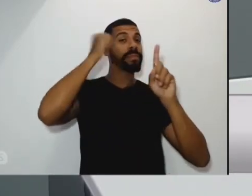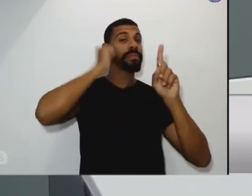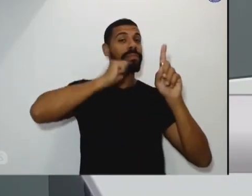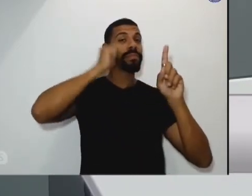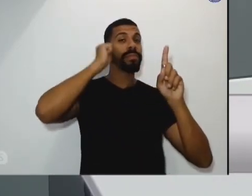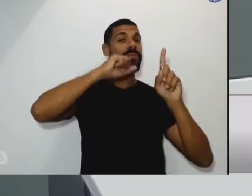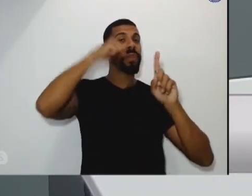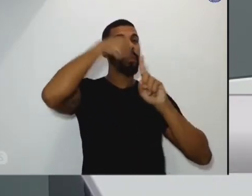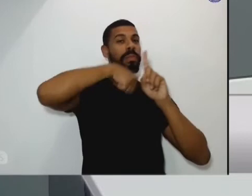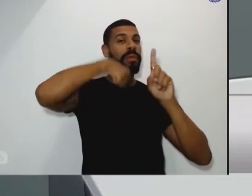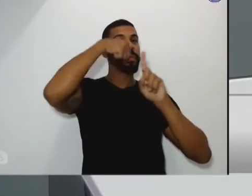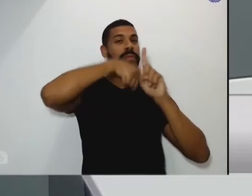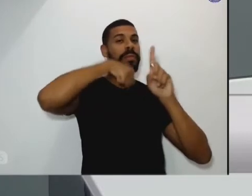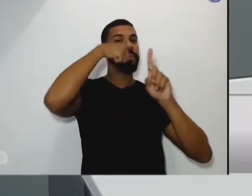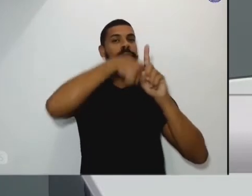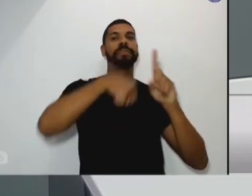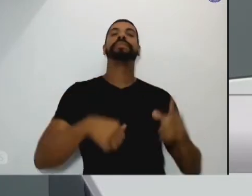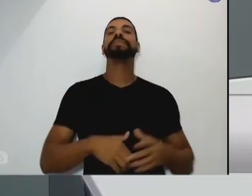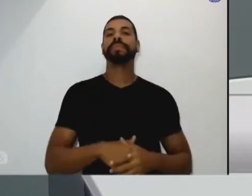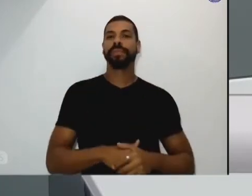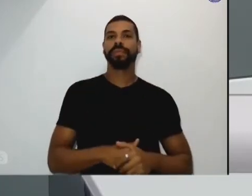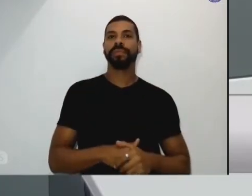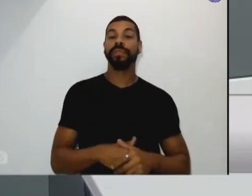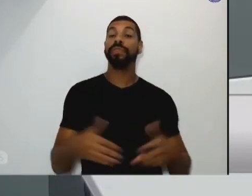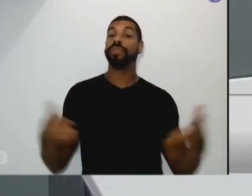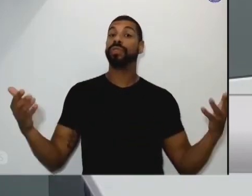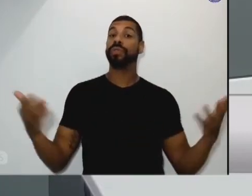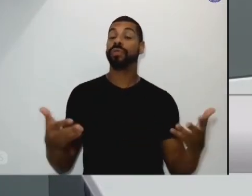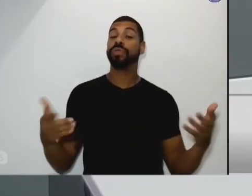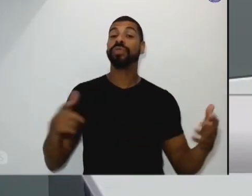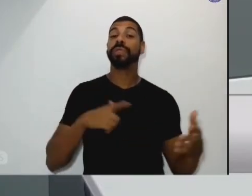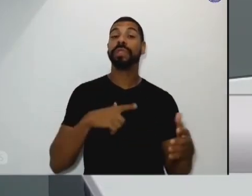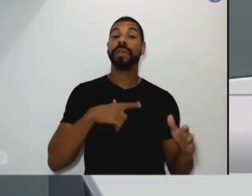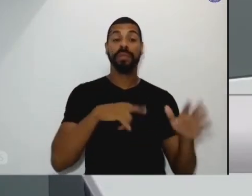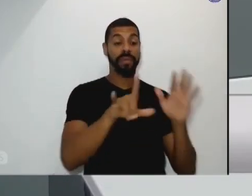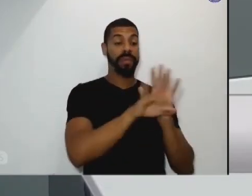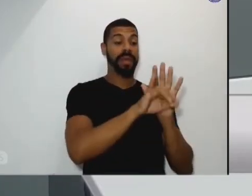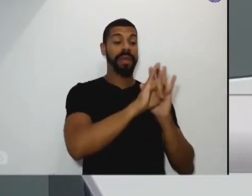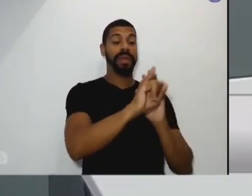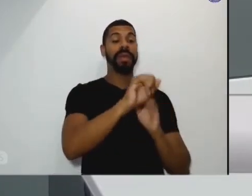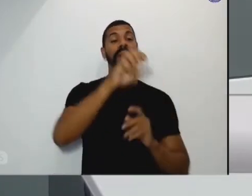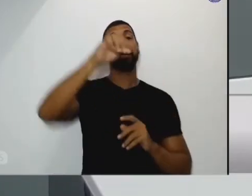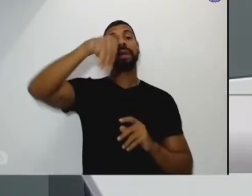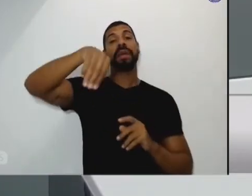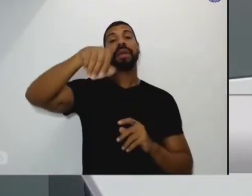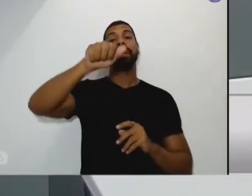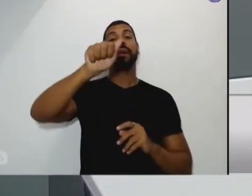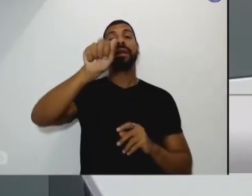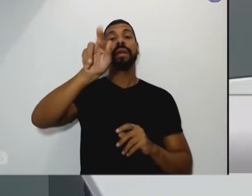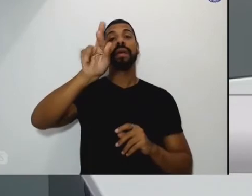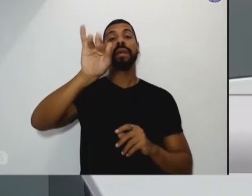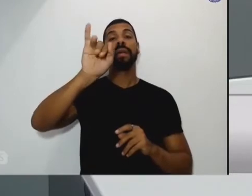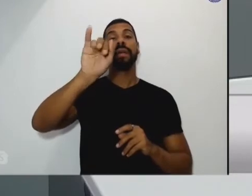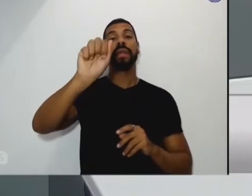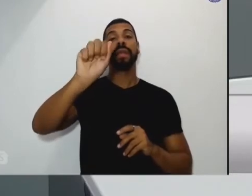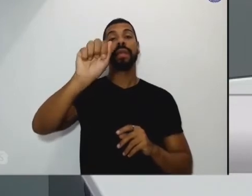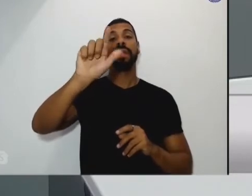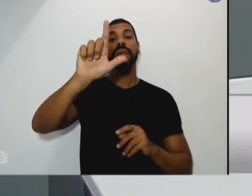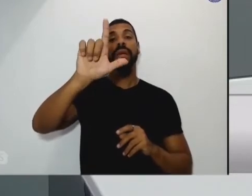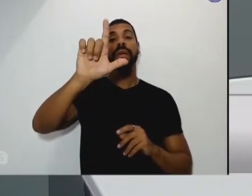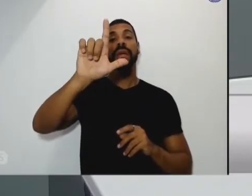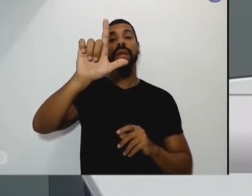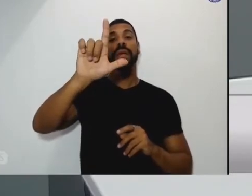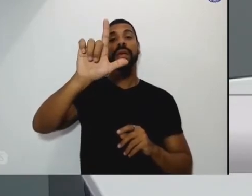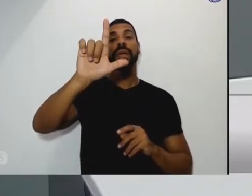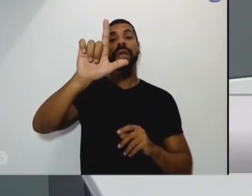gente tem a a patrulha Maria da Penha que é uma ação específica eu não sei se eu não prestei atenção direito mas tem uma ação específica